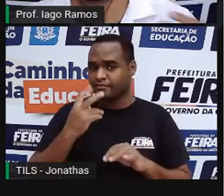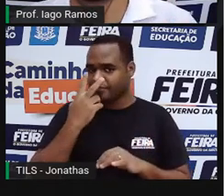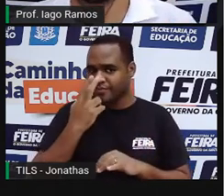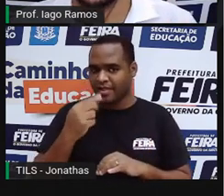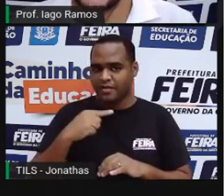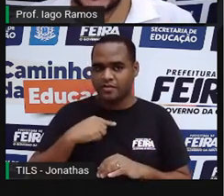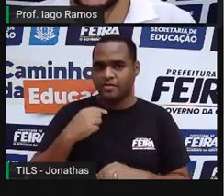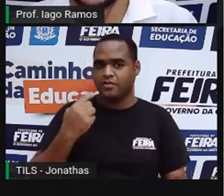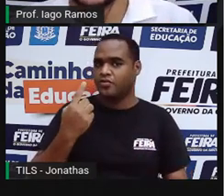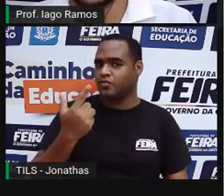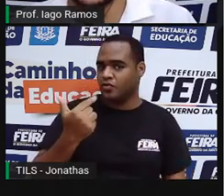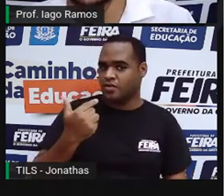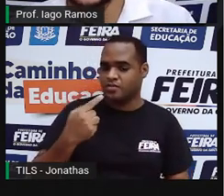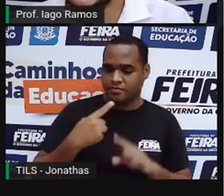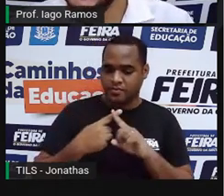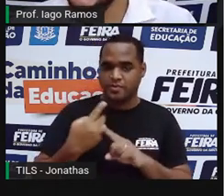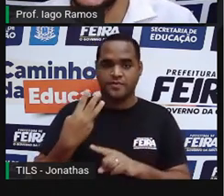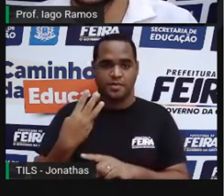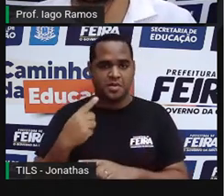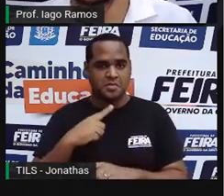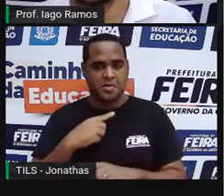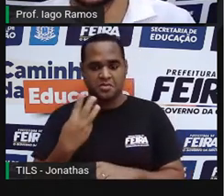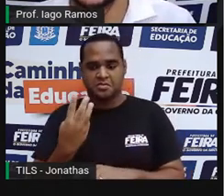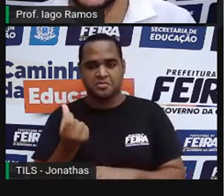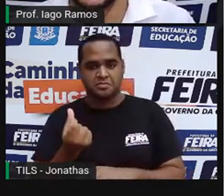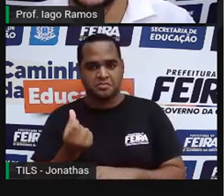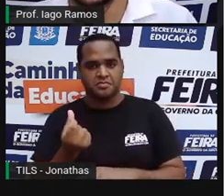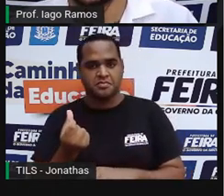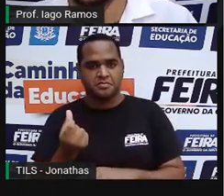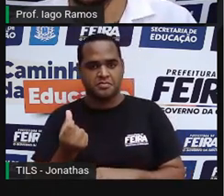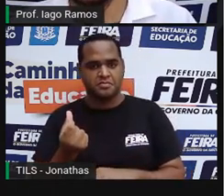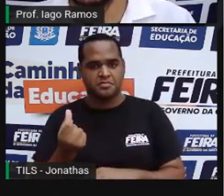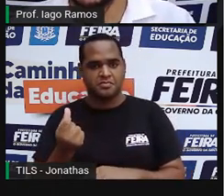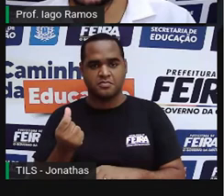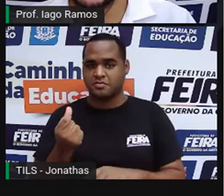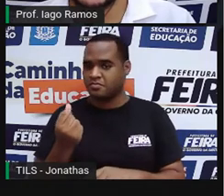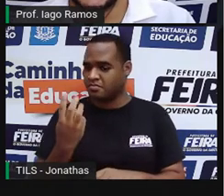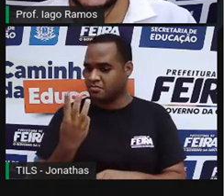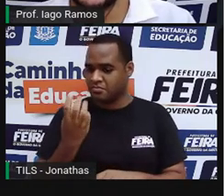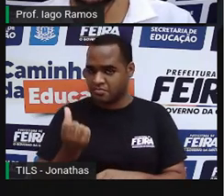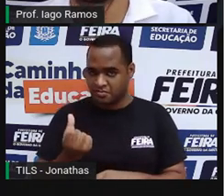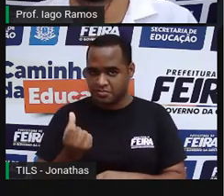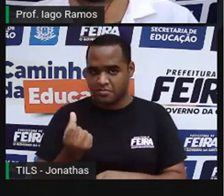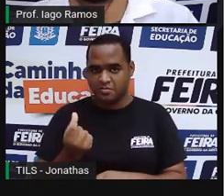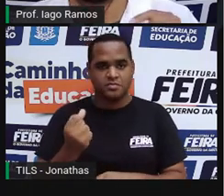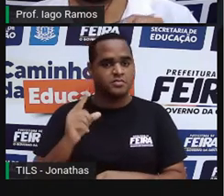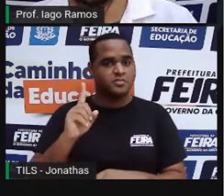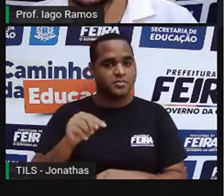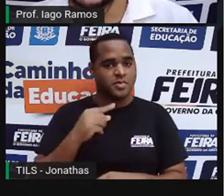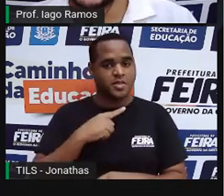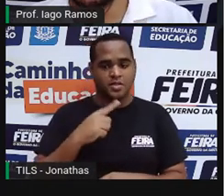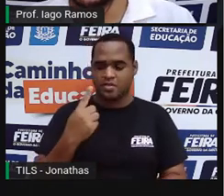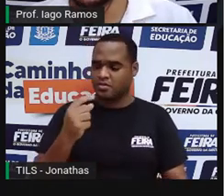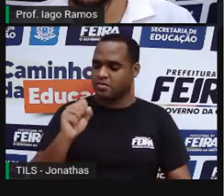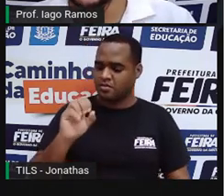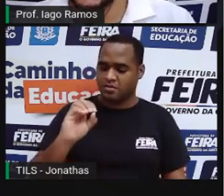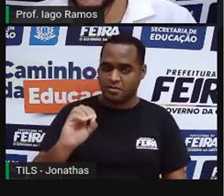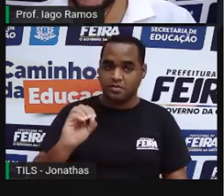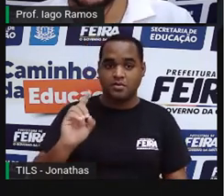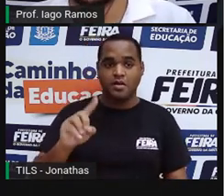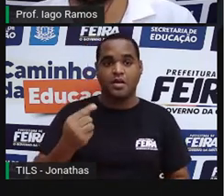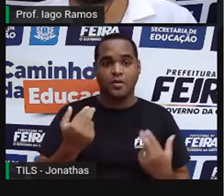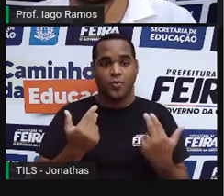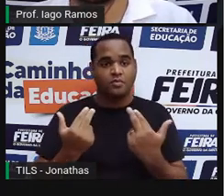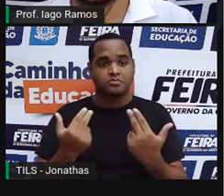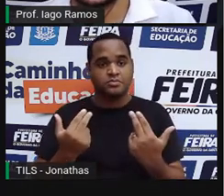O triplo de 12. 12 vezes 3, 36. O número 36 e o número 108 da mesma